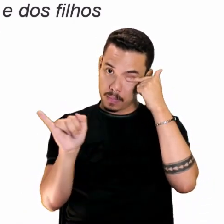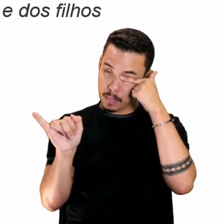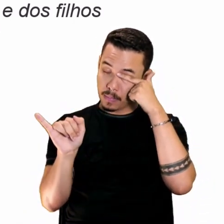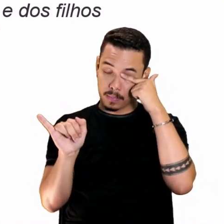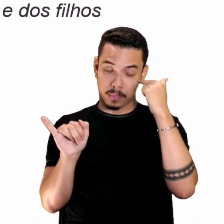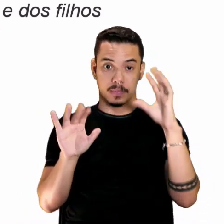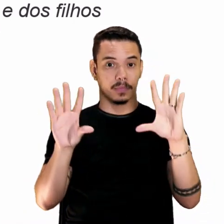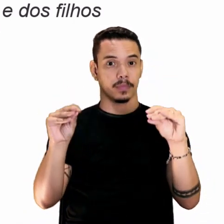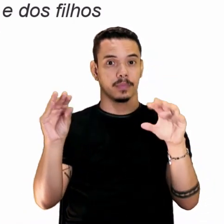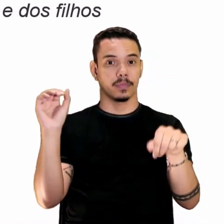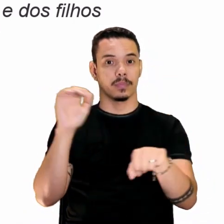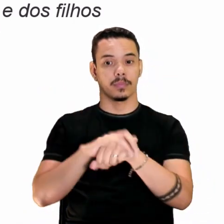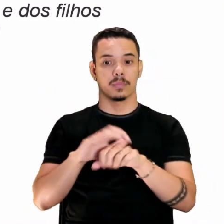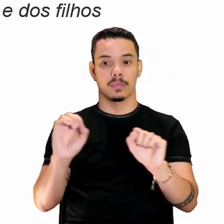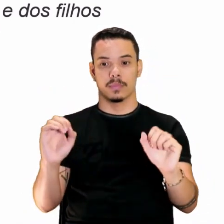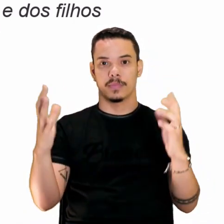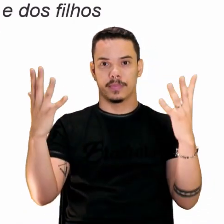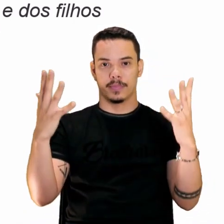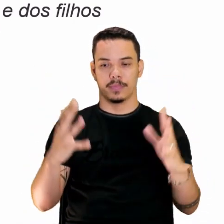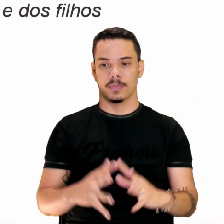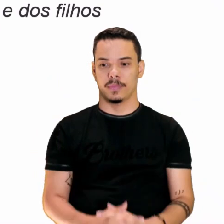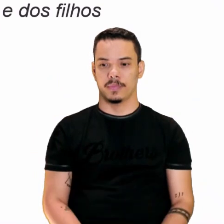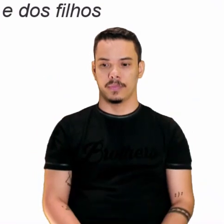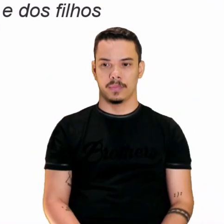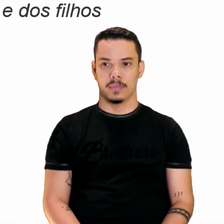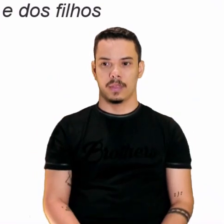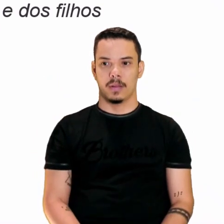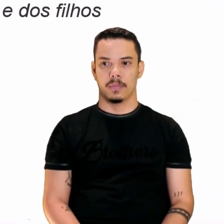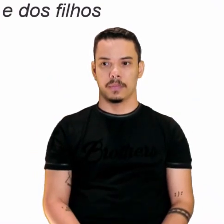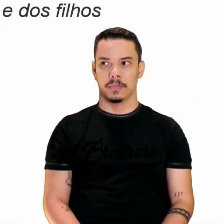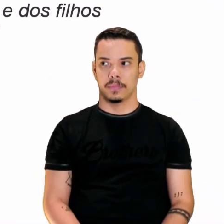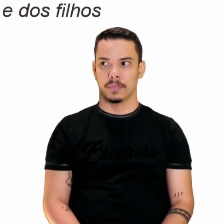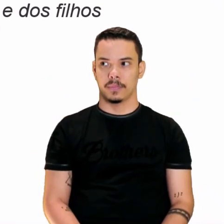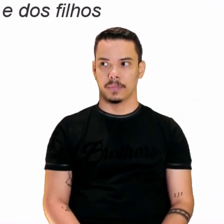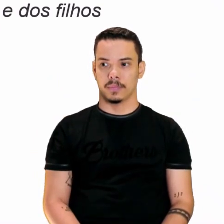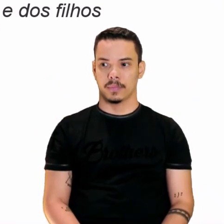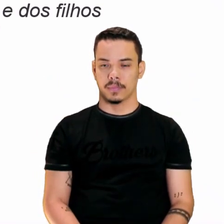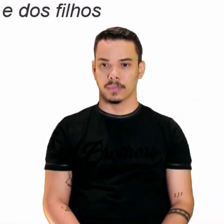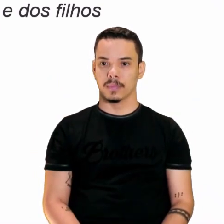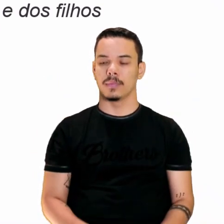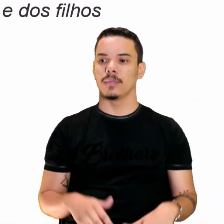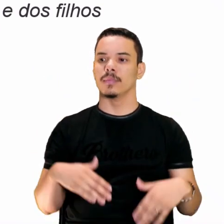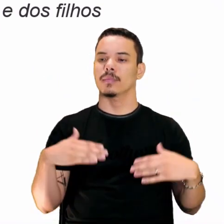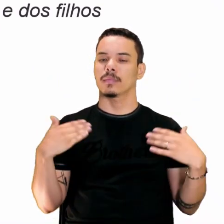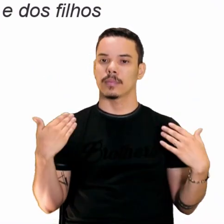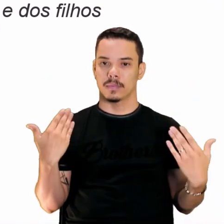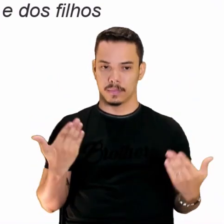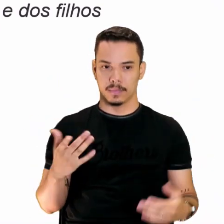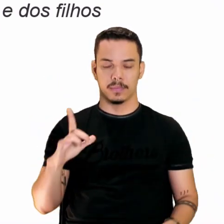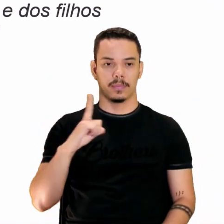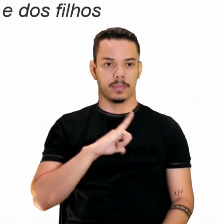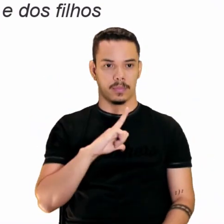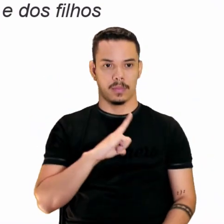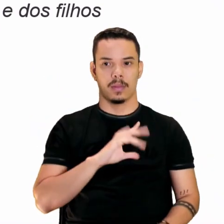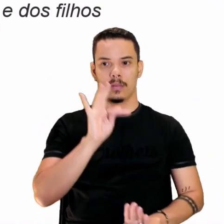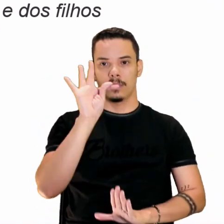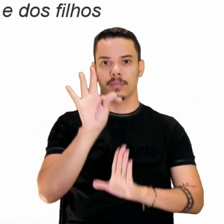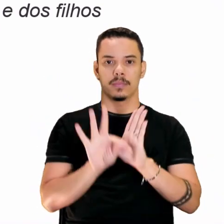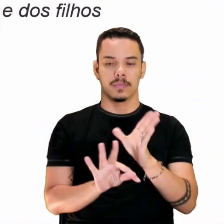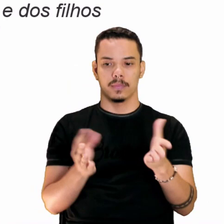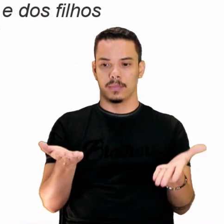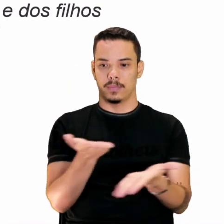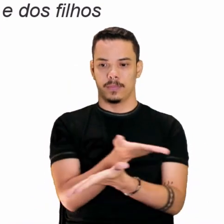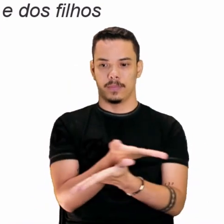fever. Ok. Então, aqui, né? A intertextualidade sendo